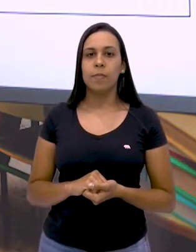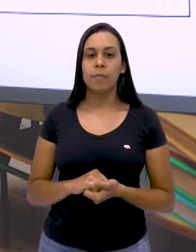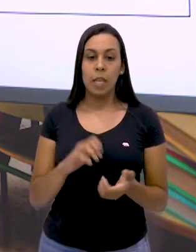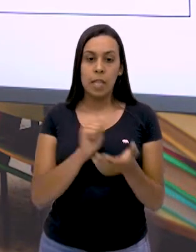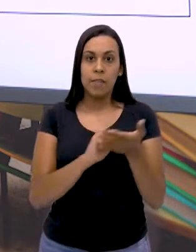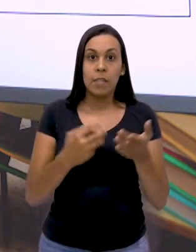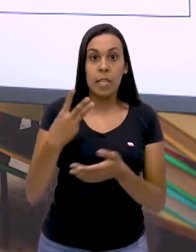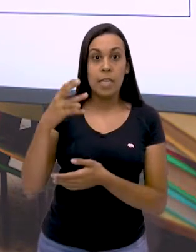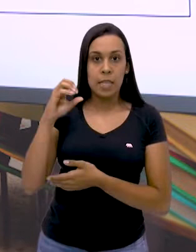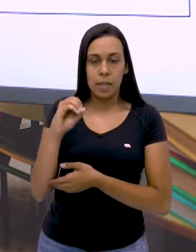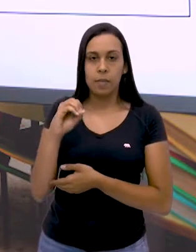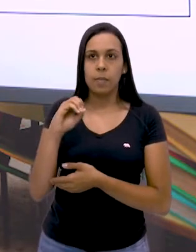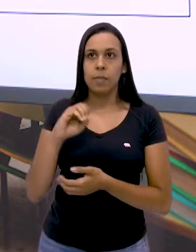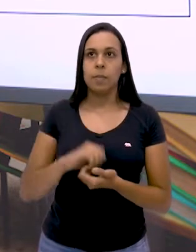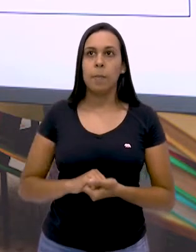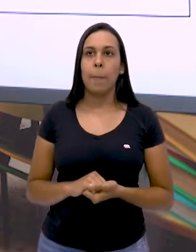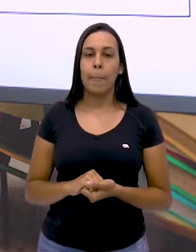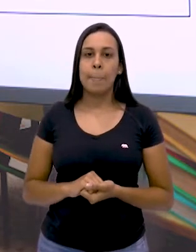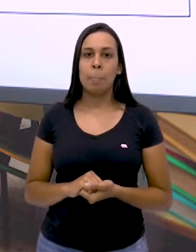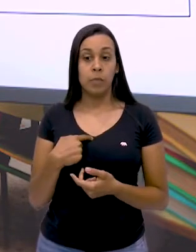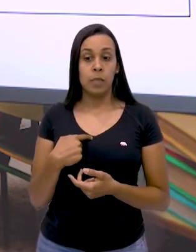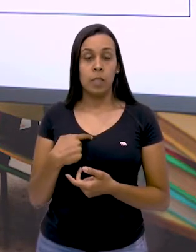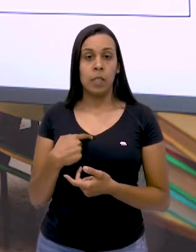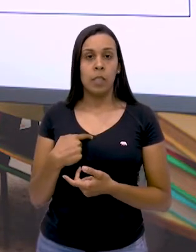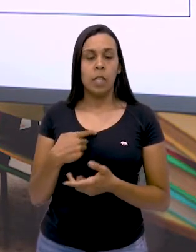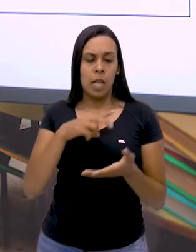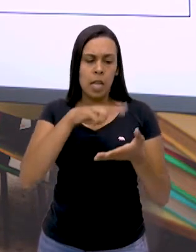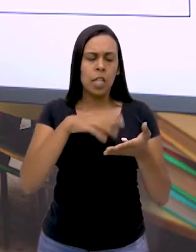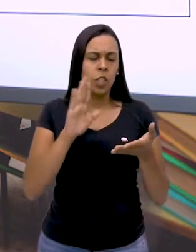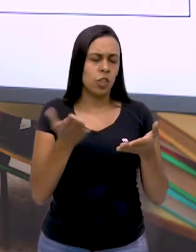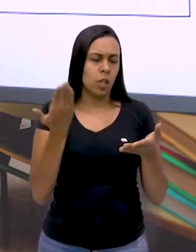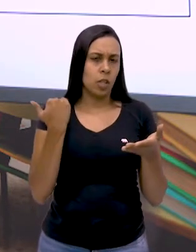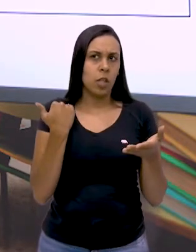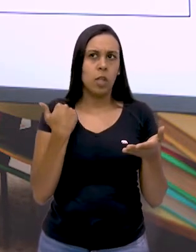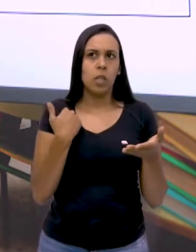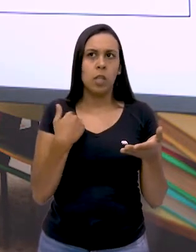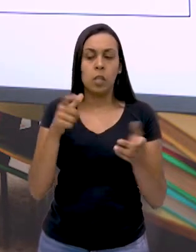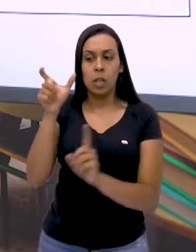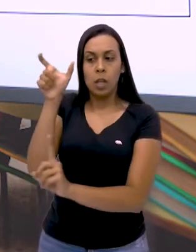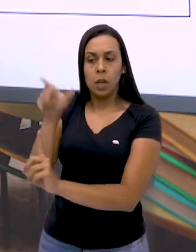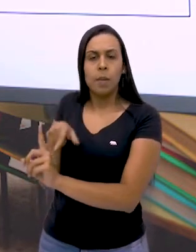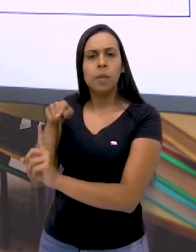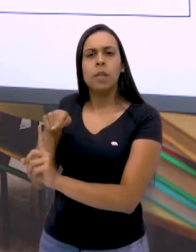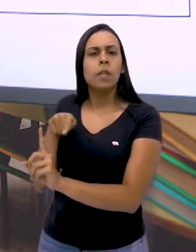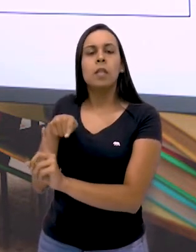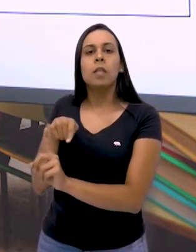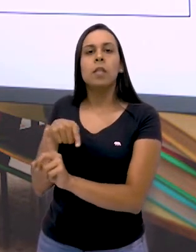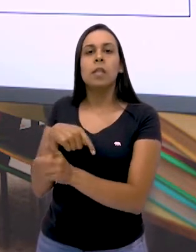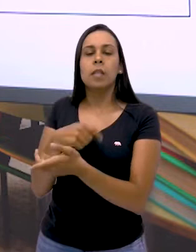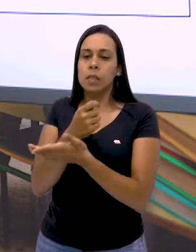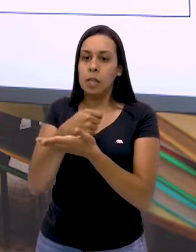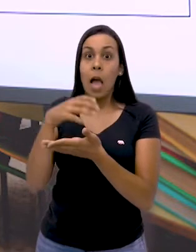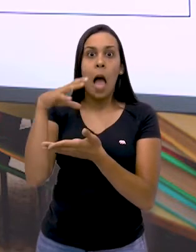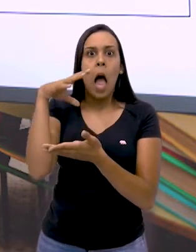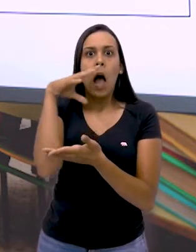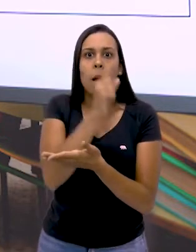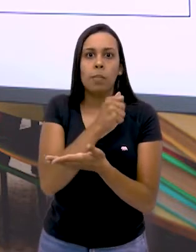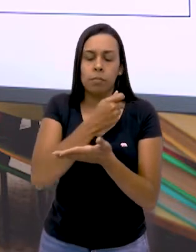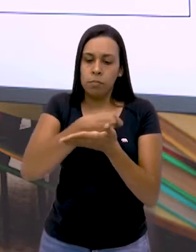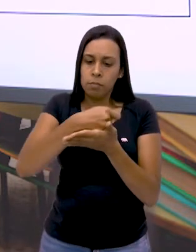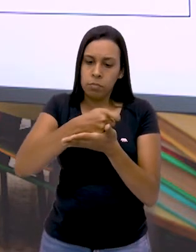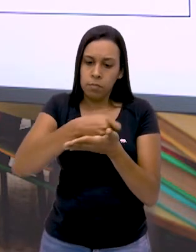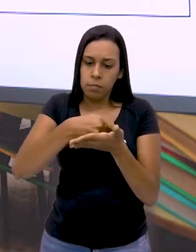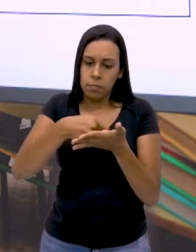Atividade 30. No relato lido, a personagem diz que escrevia tão depressa em seu